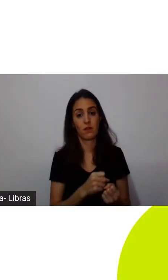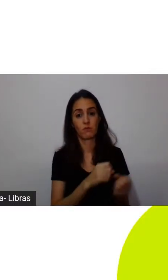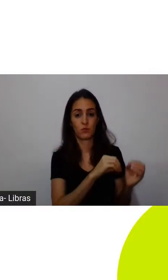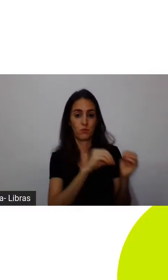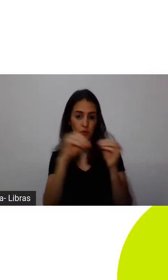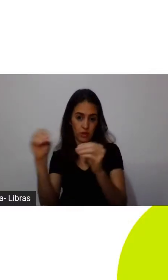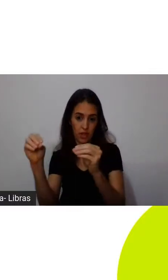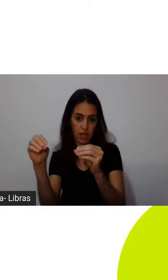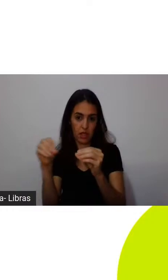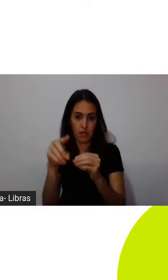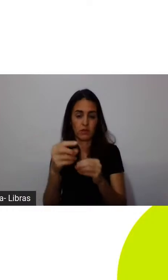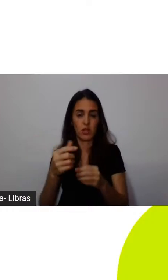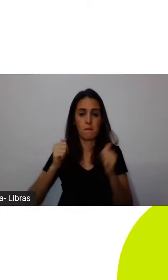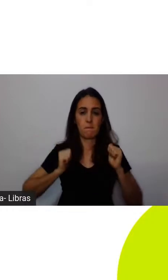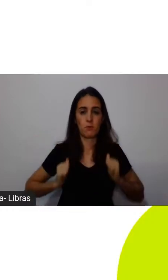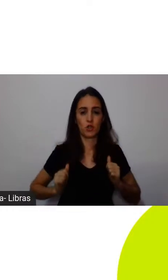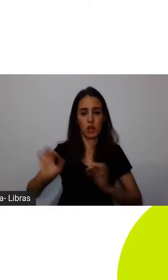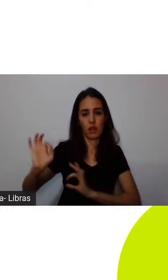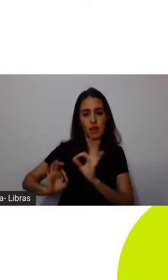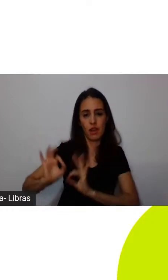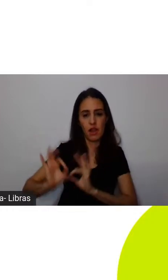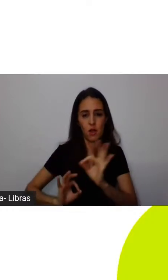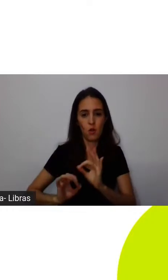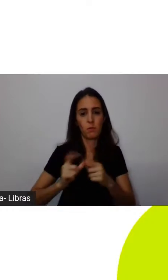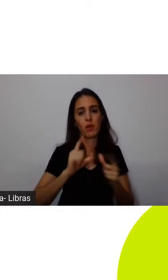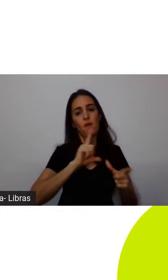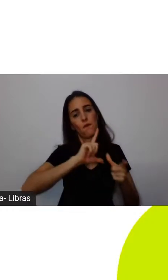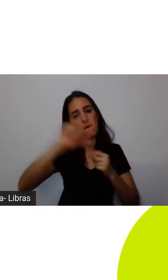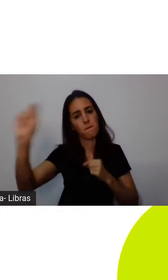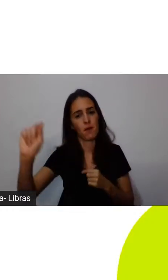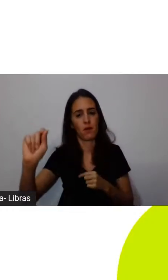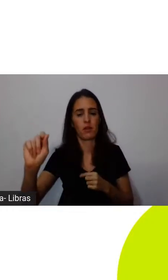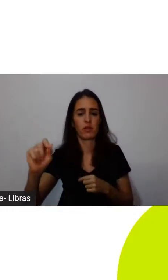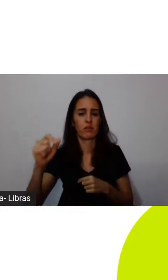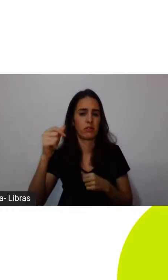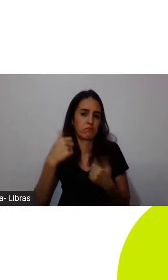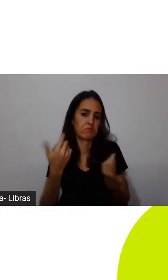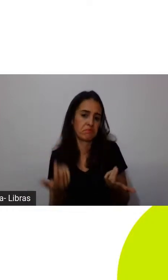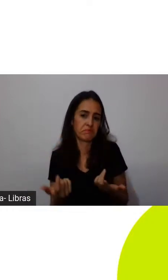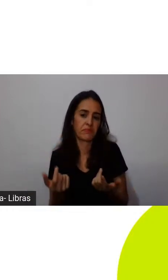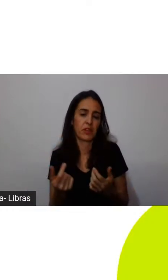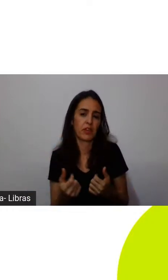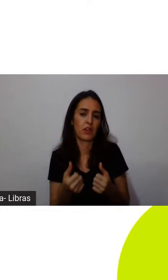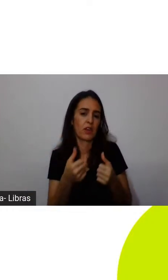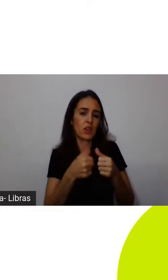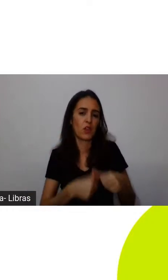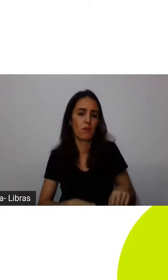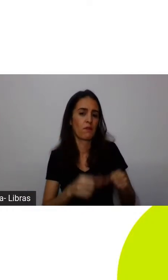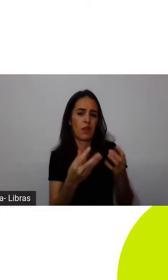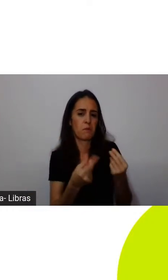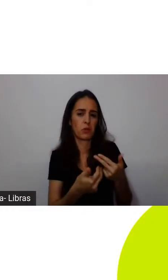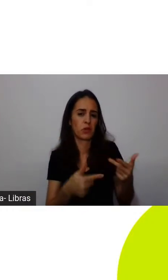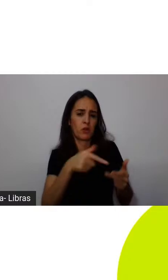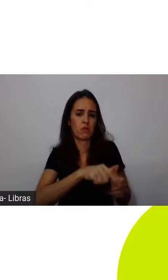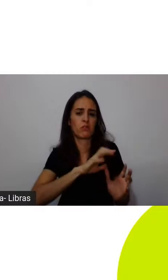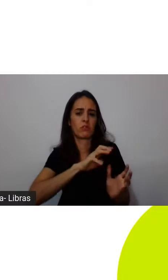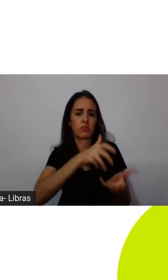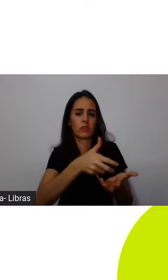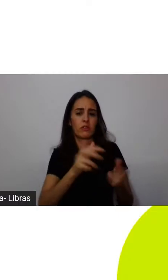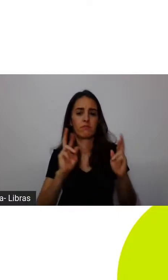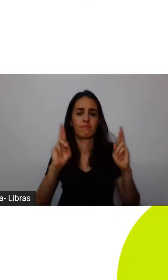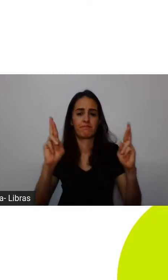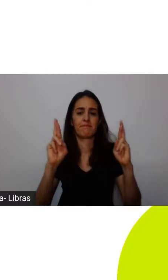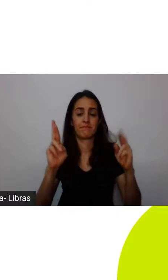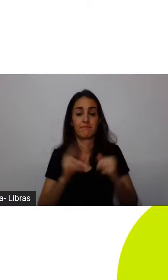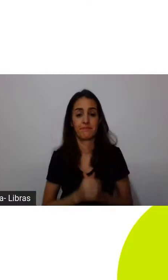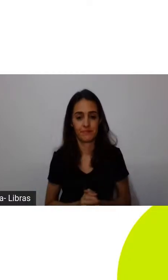merdas pessoal estamos indo embora e não vamos deixar muito rastro também graças a Deus por isso então gente